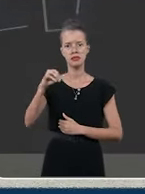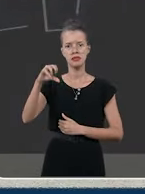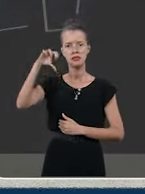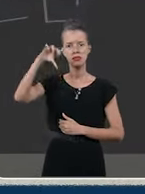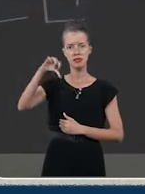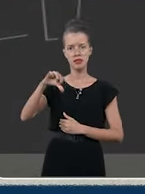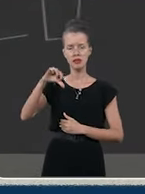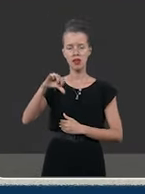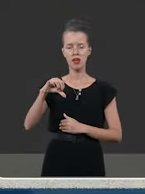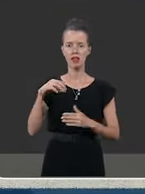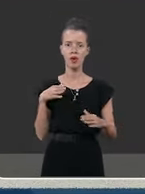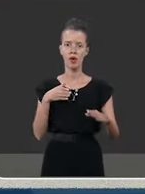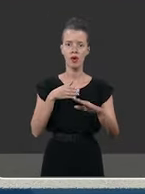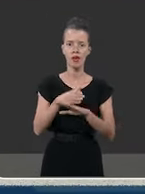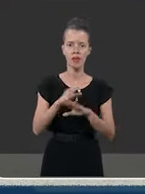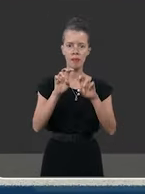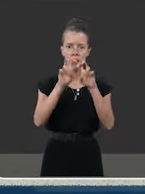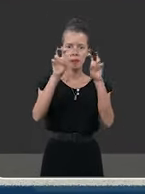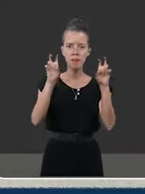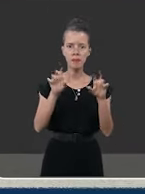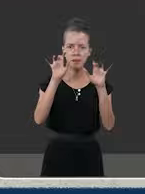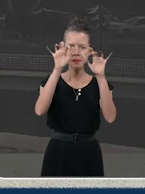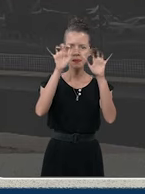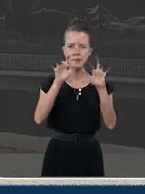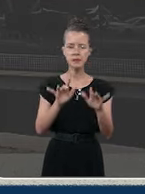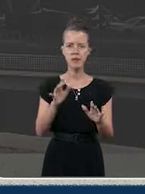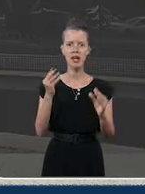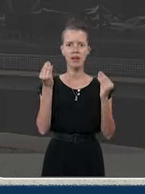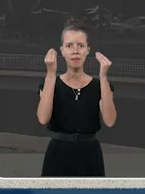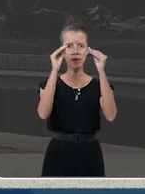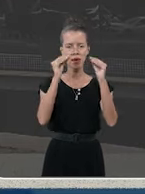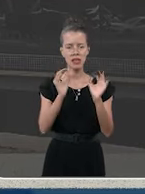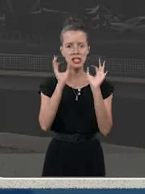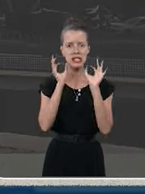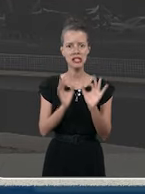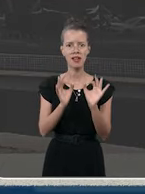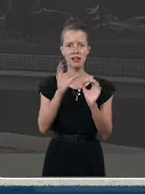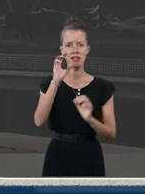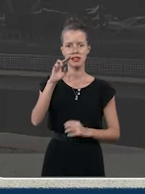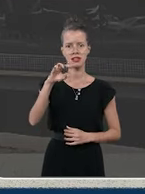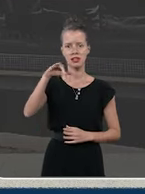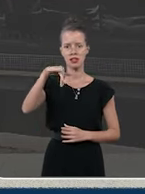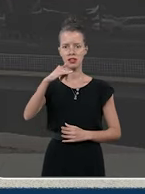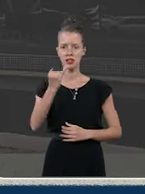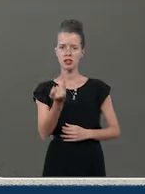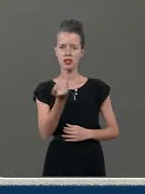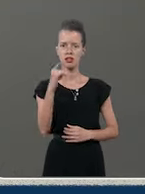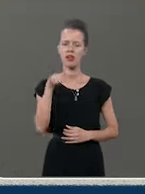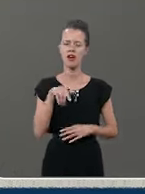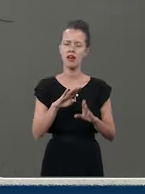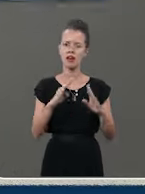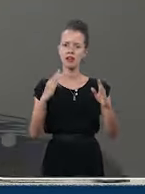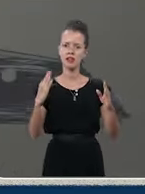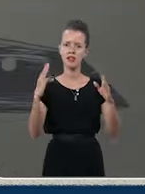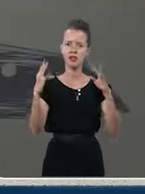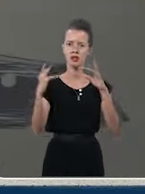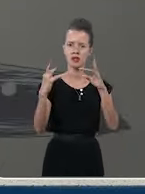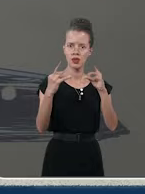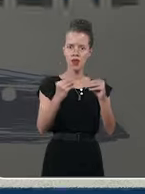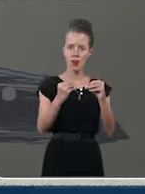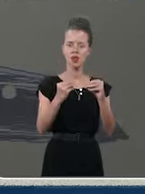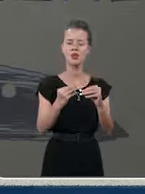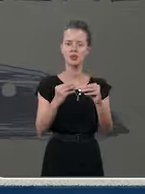processo eletrônico e adentramos ao mundo virtual. Foi a hora de nosso CNJ escancarar suas